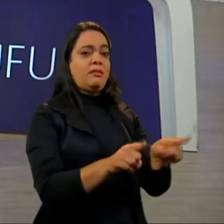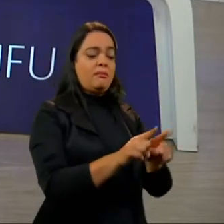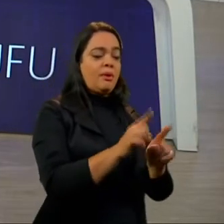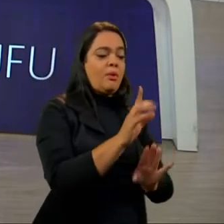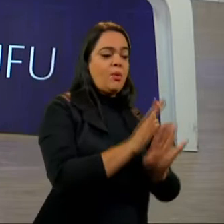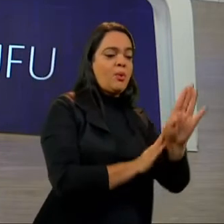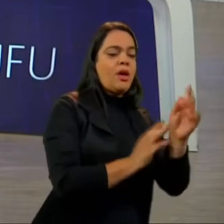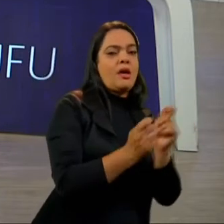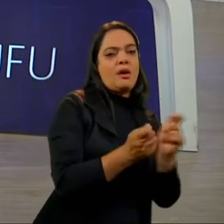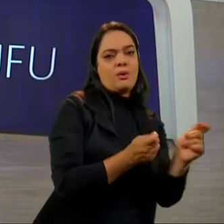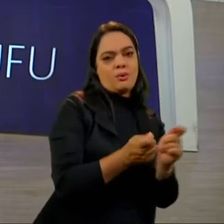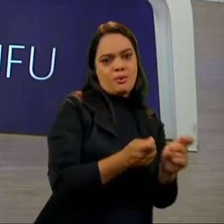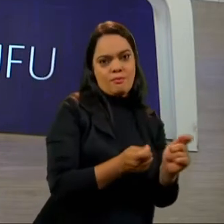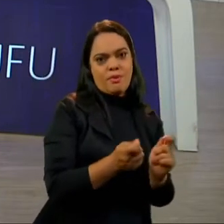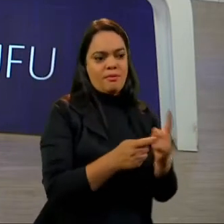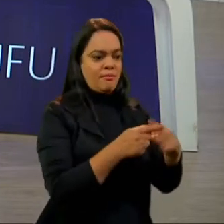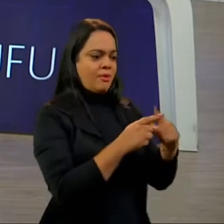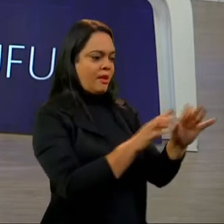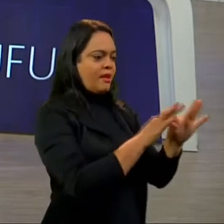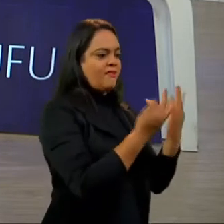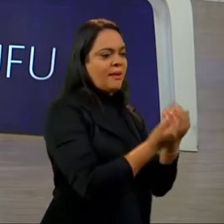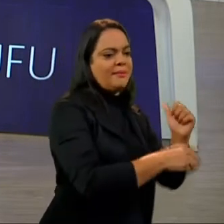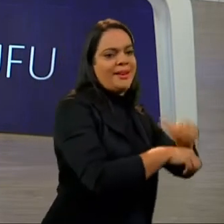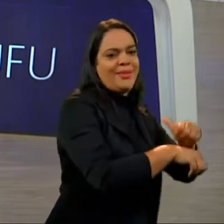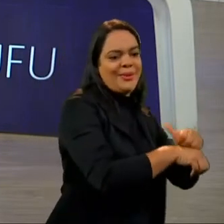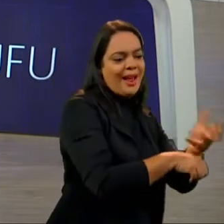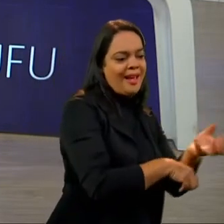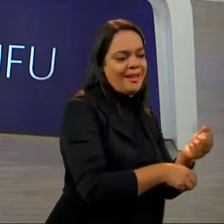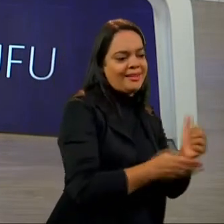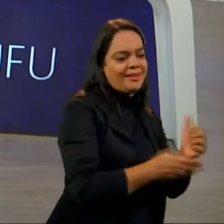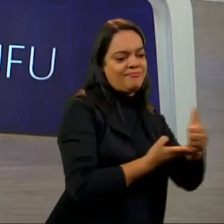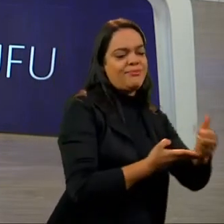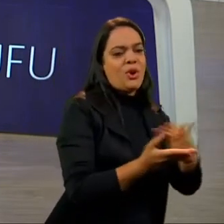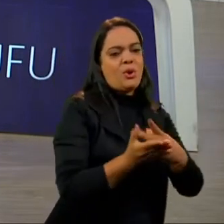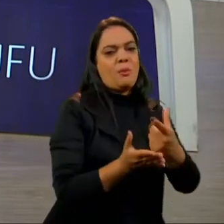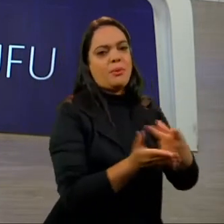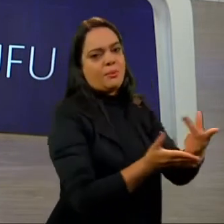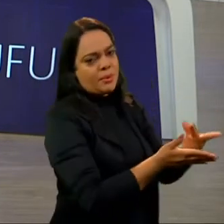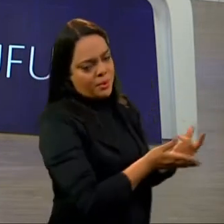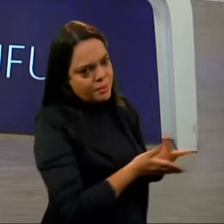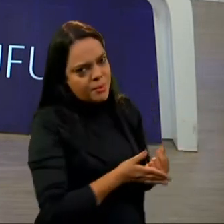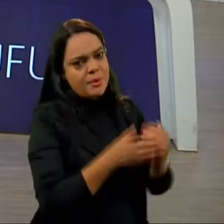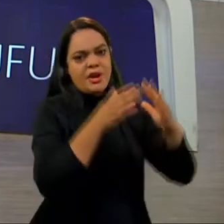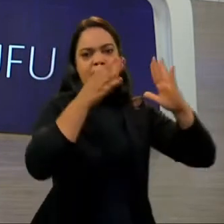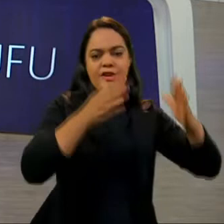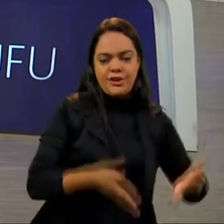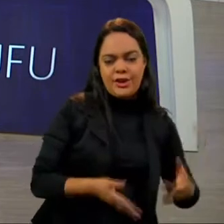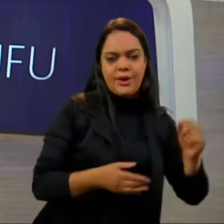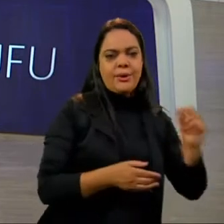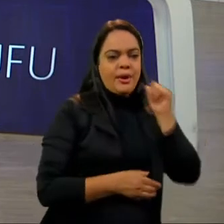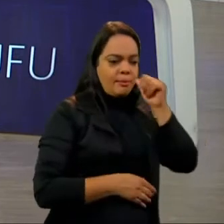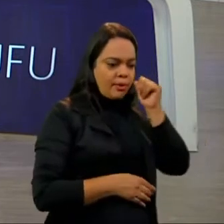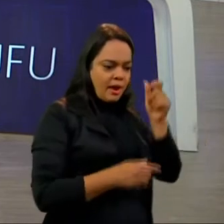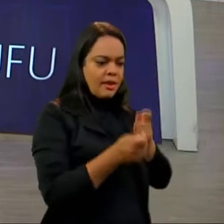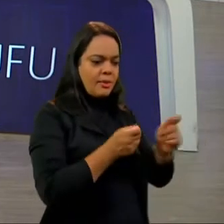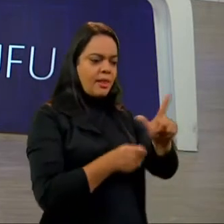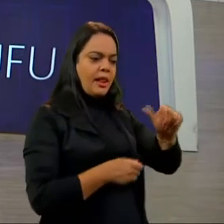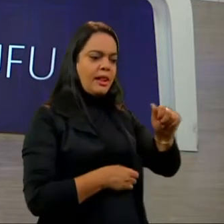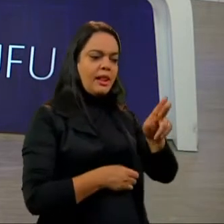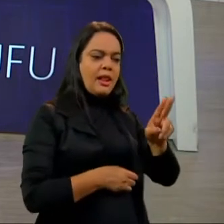propensão marginal a consumir das famílias de mais baixa renda, e que foi algo já estimado pela economista Laura Carvalho,